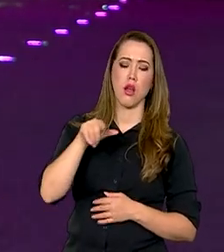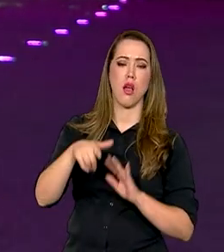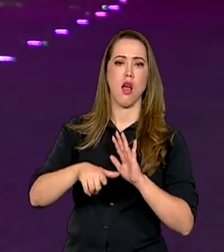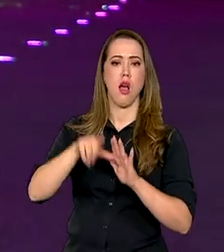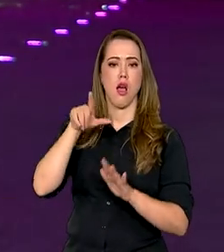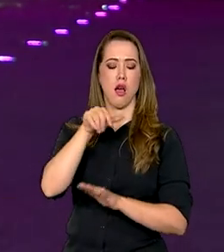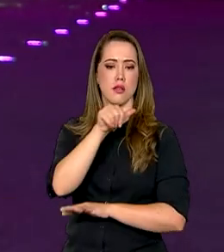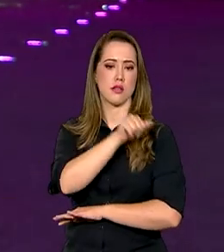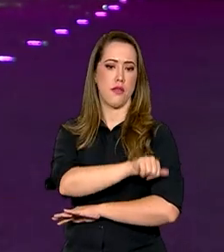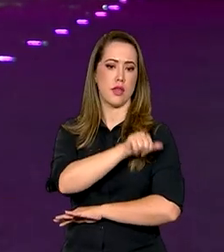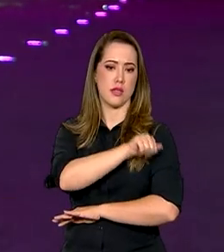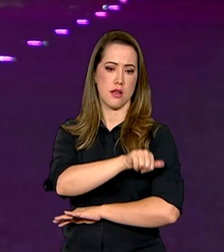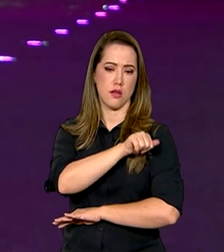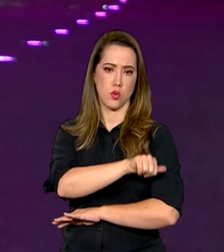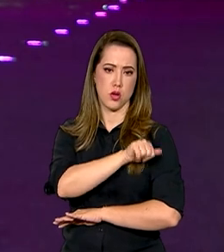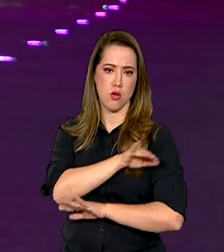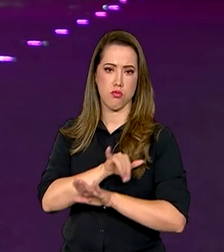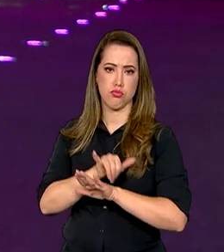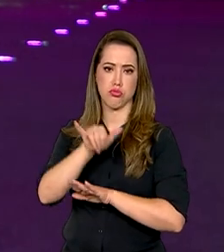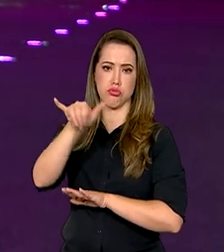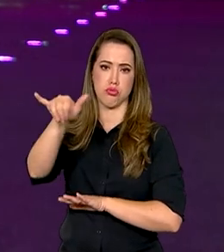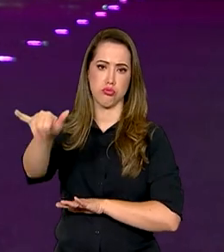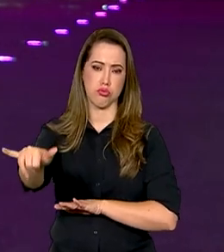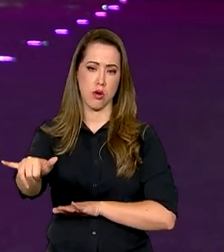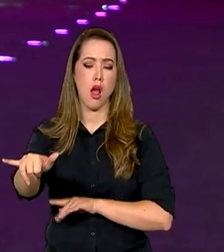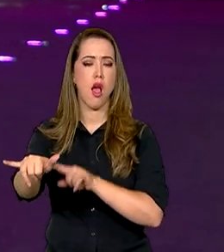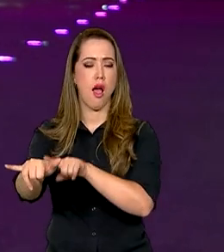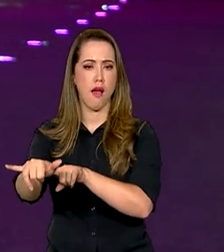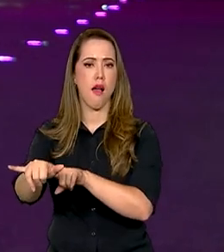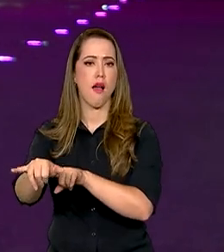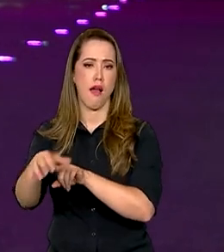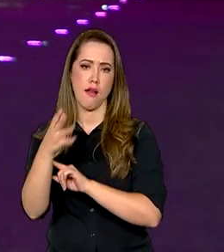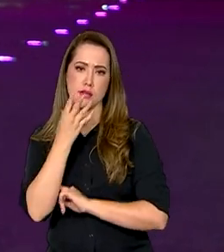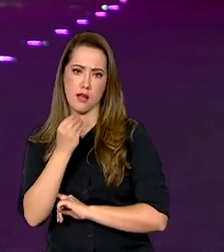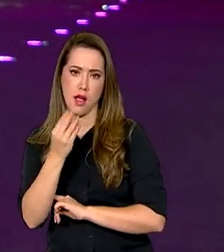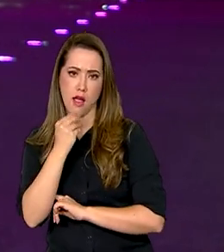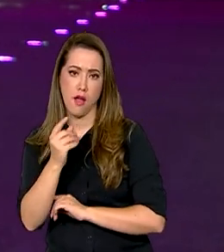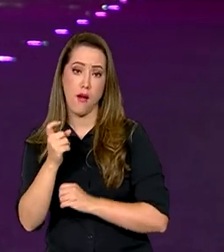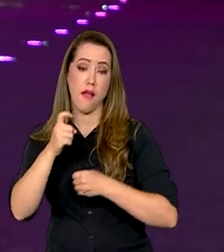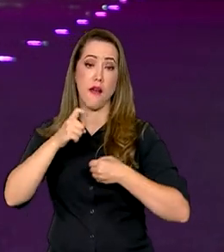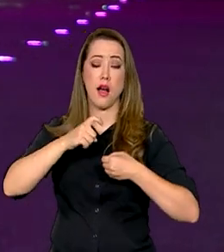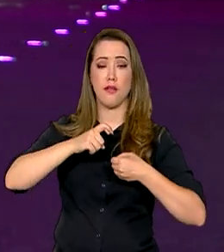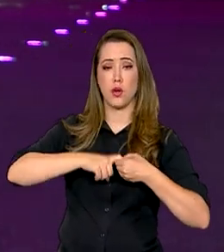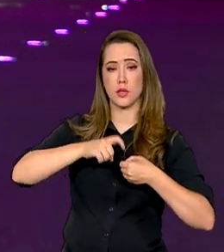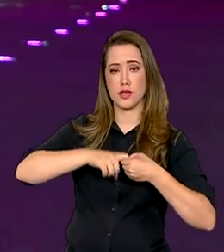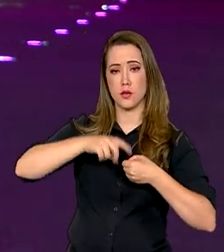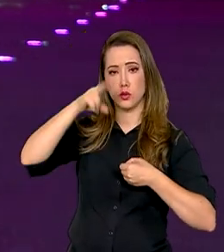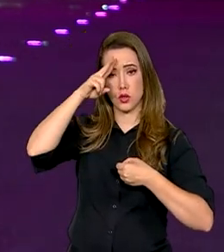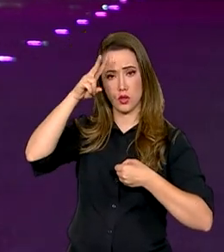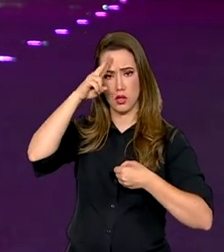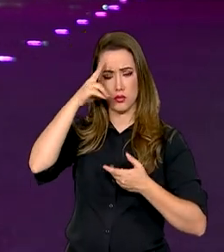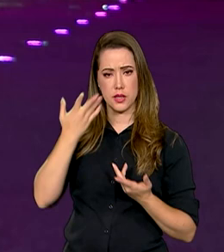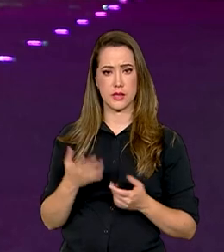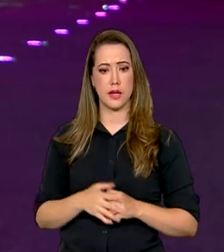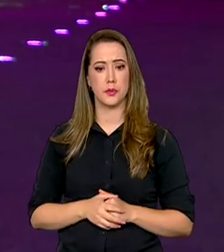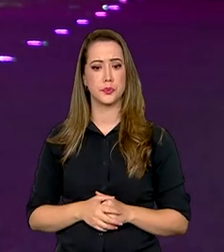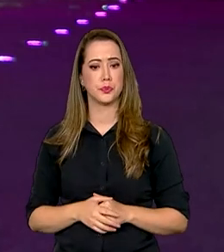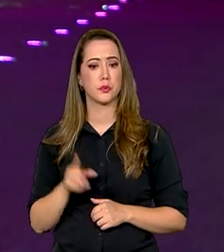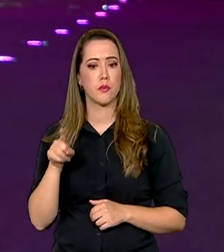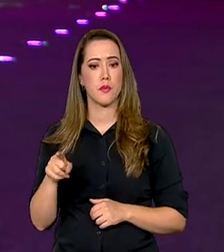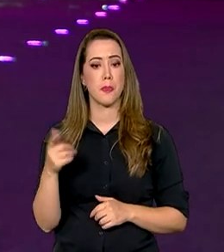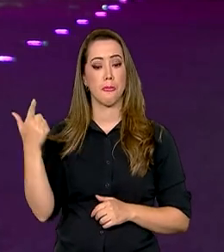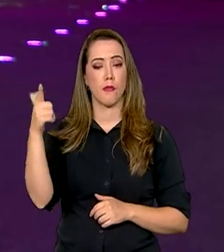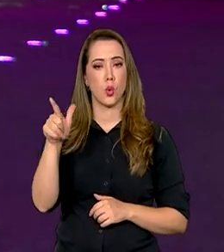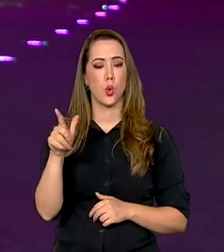Rio de Janeiro para Israel com previsão de retorno na madrugada de segunda-feira. E outra aeronave da FAB decolou de